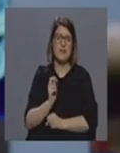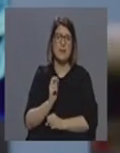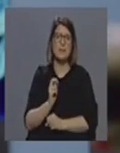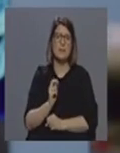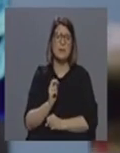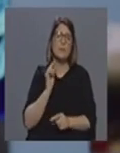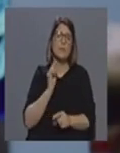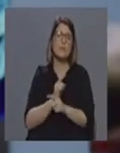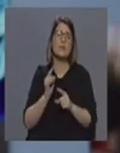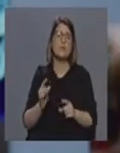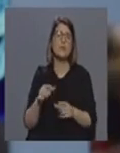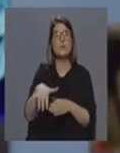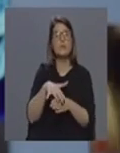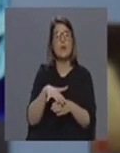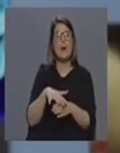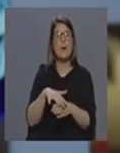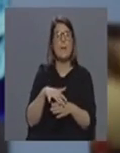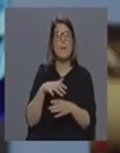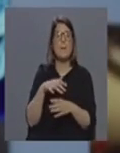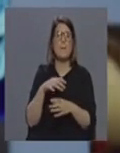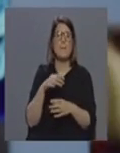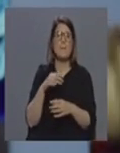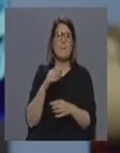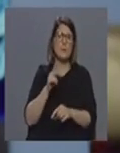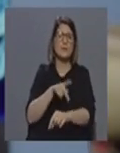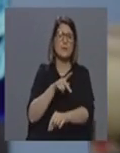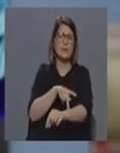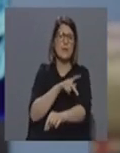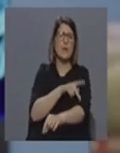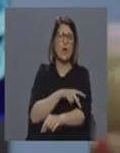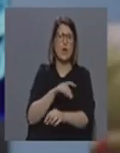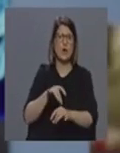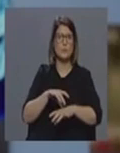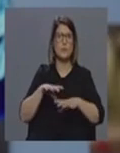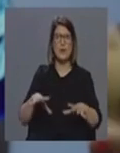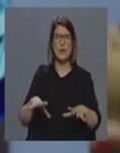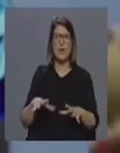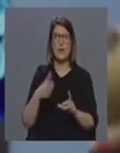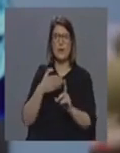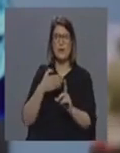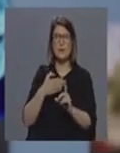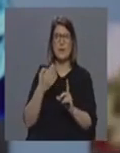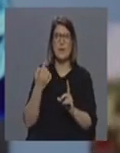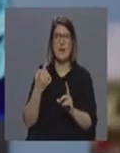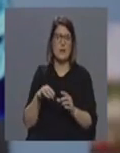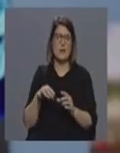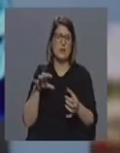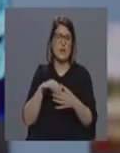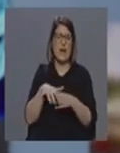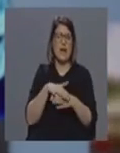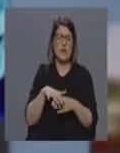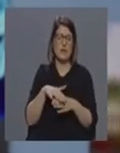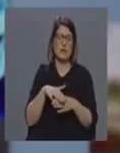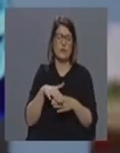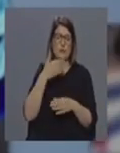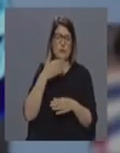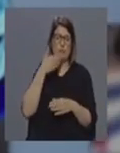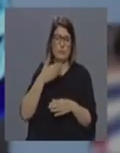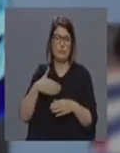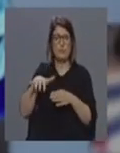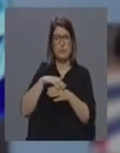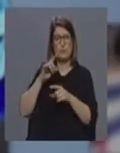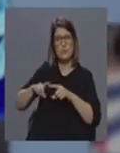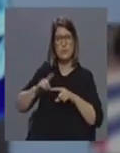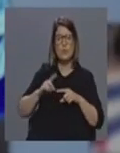porque há sempre esta questão de porque em tanto Ponta Elegada tem um hospital a Fio Cabo também de referência não é uma série de especialidades é quem tem